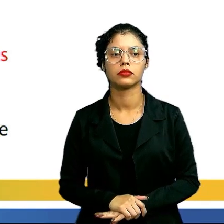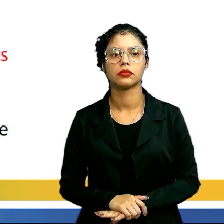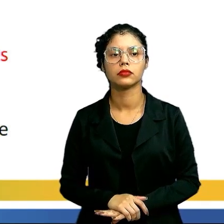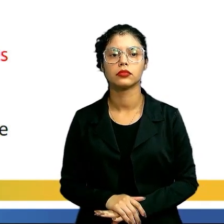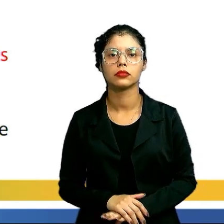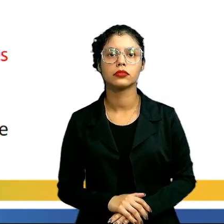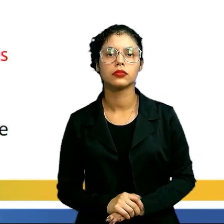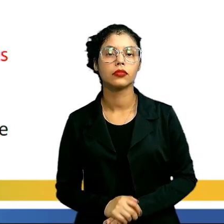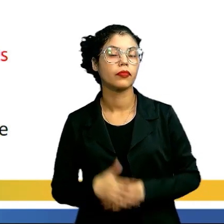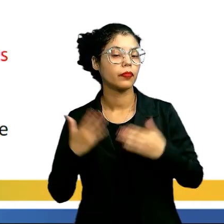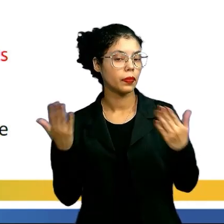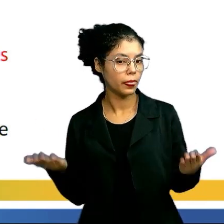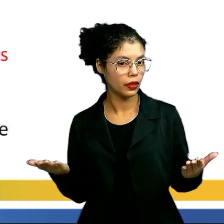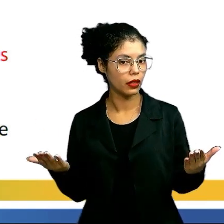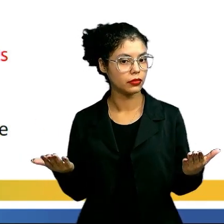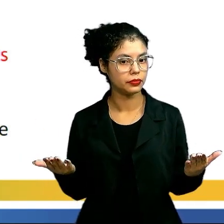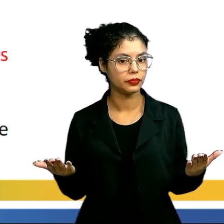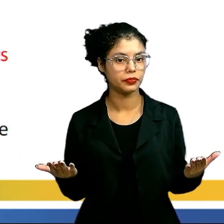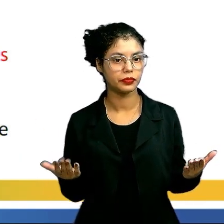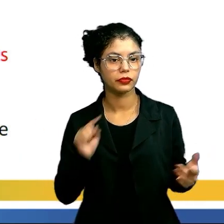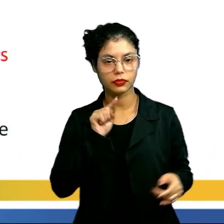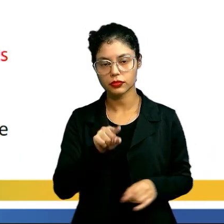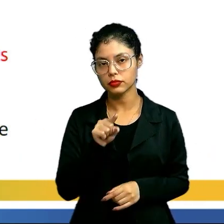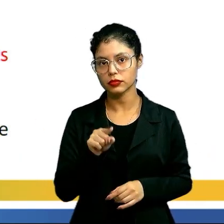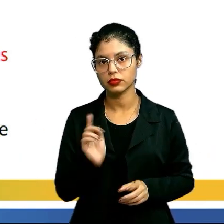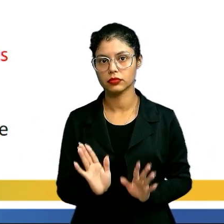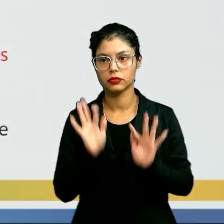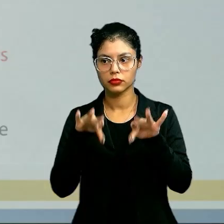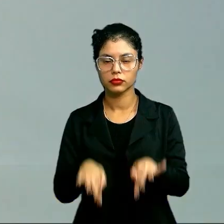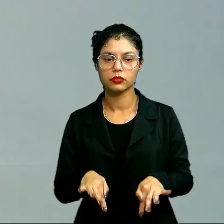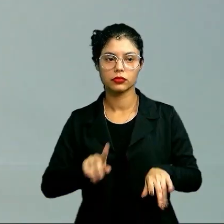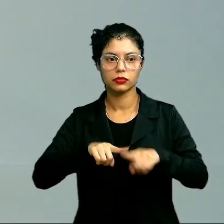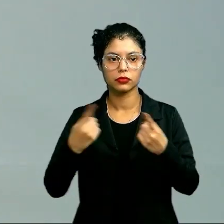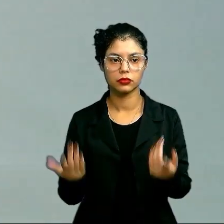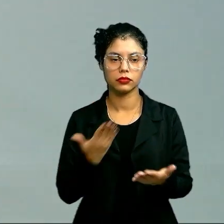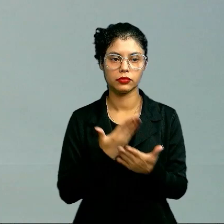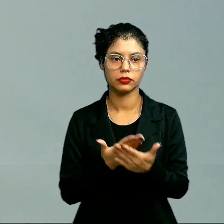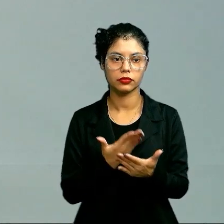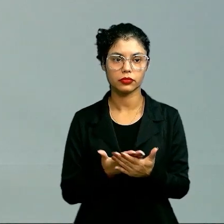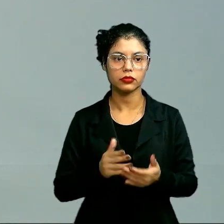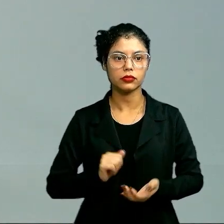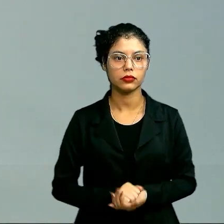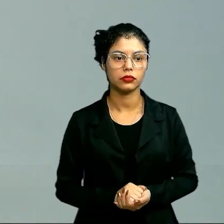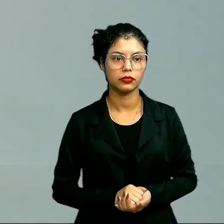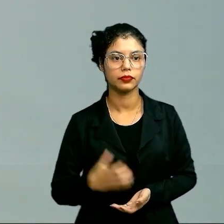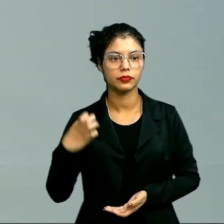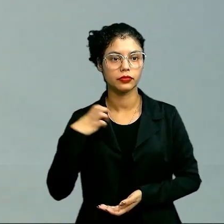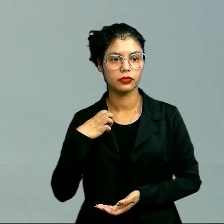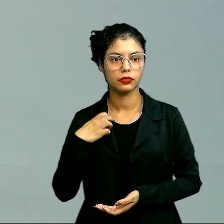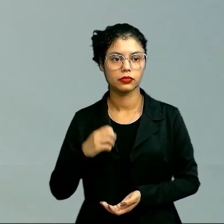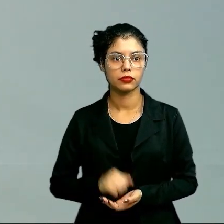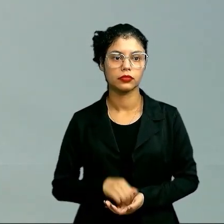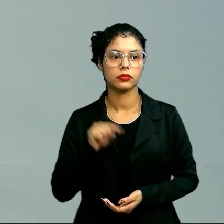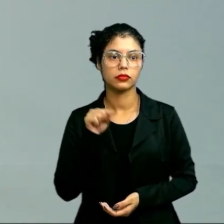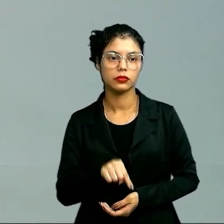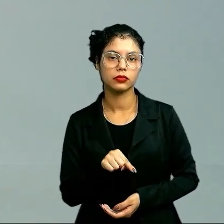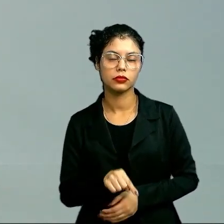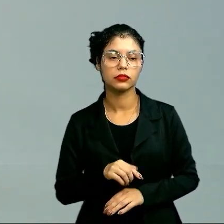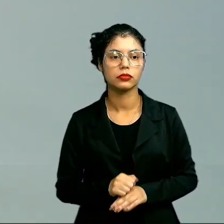Então, é aqui que nós concluímos mais uma aula sobre a ética. Aqui,